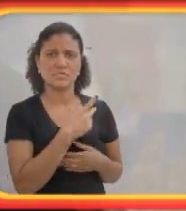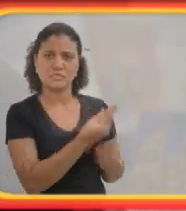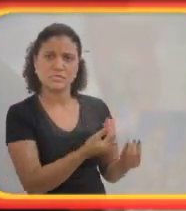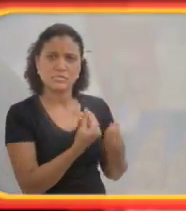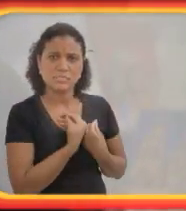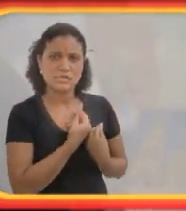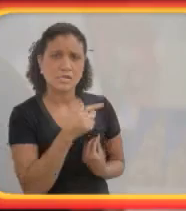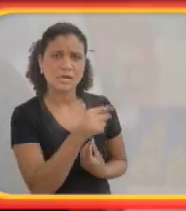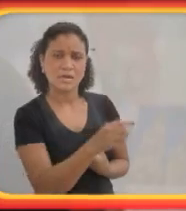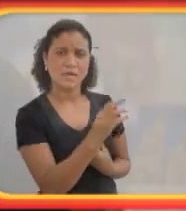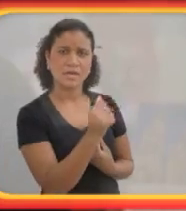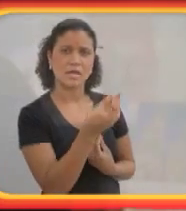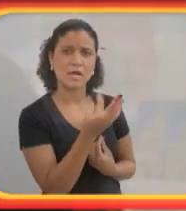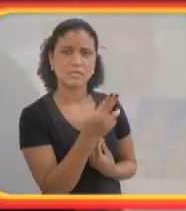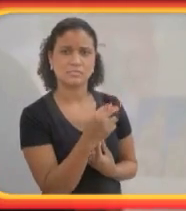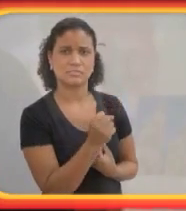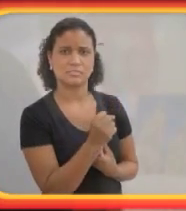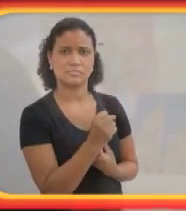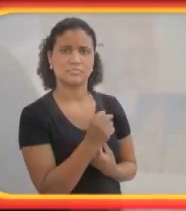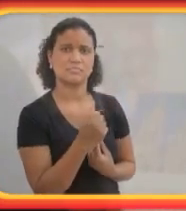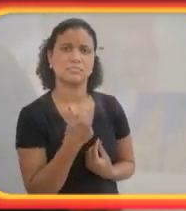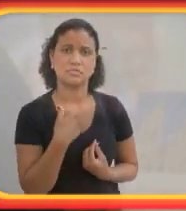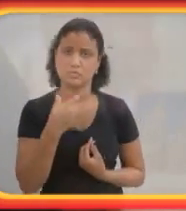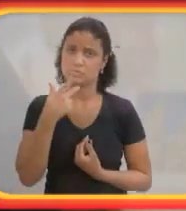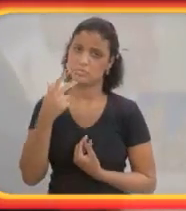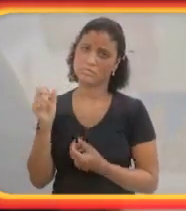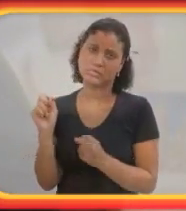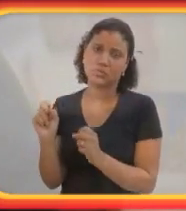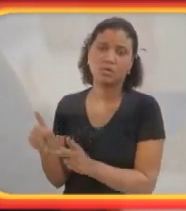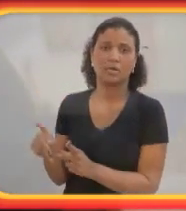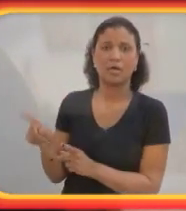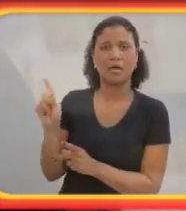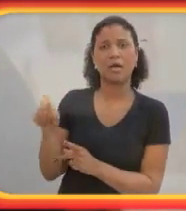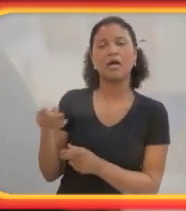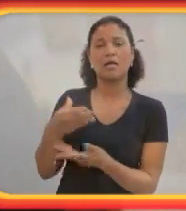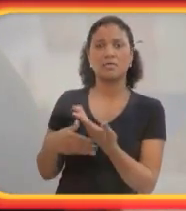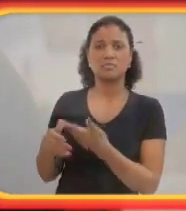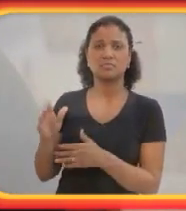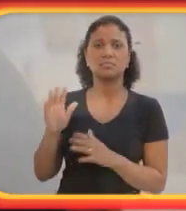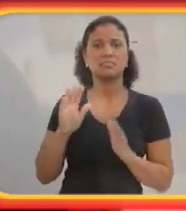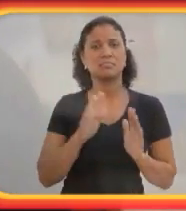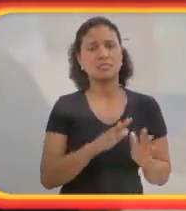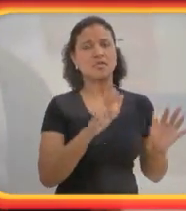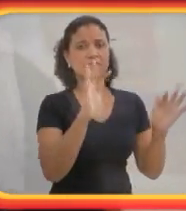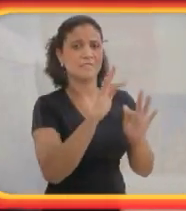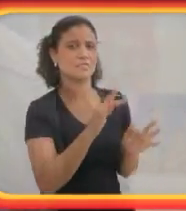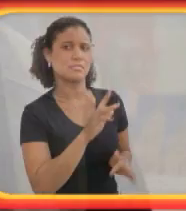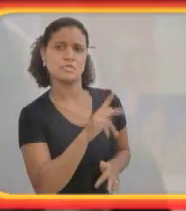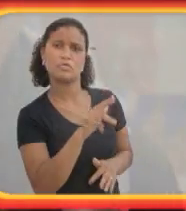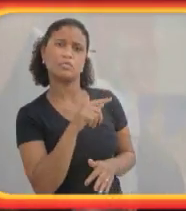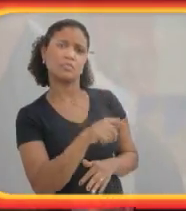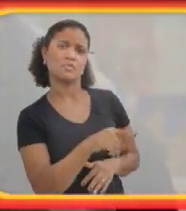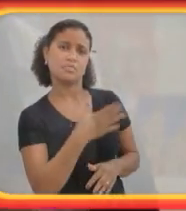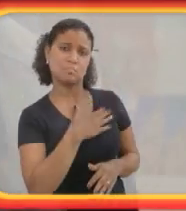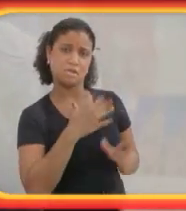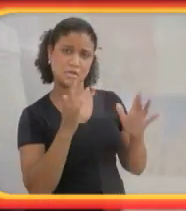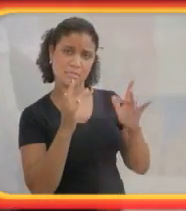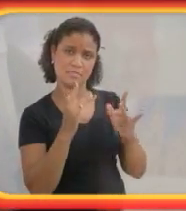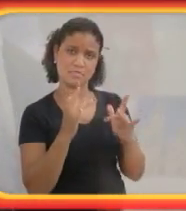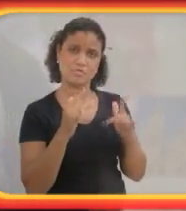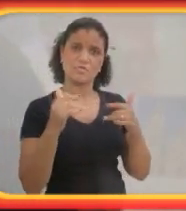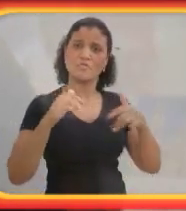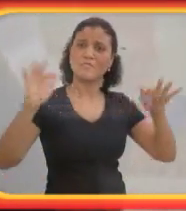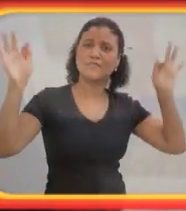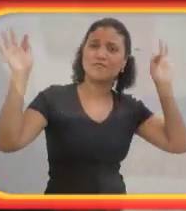Então eu disse, ok, é o fim da relação. Mas felizmente, não foi. Minha namorada ficou muito feliz com o cactus.